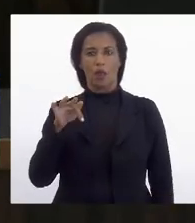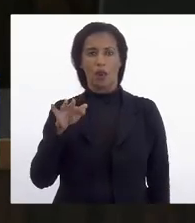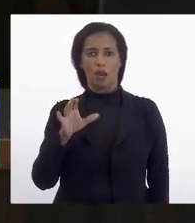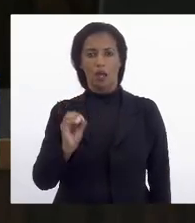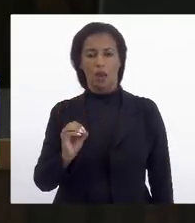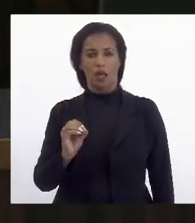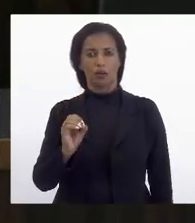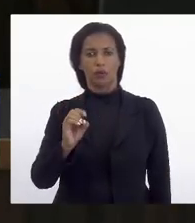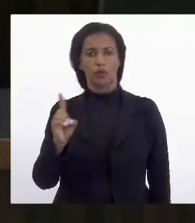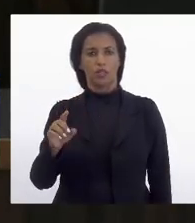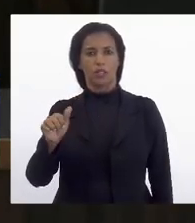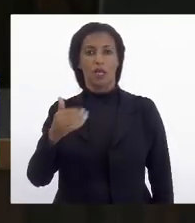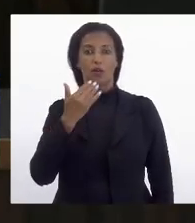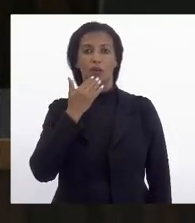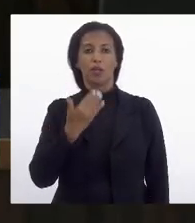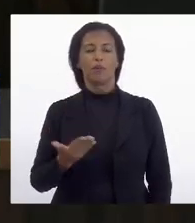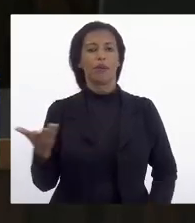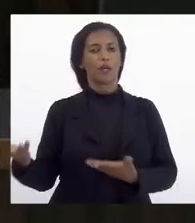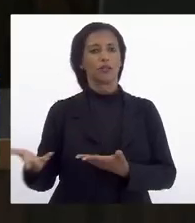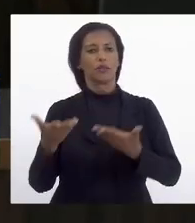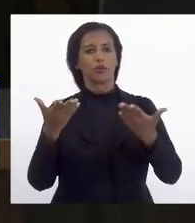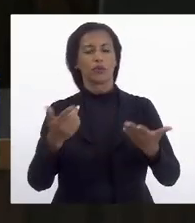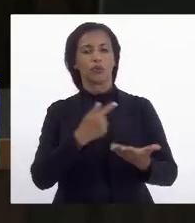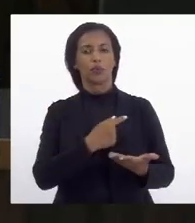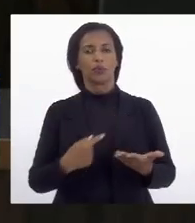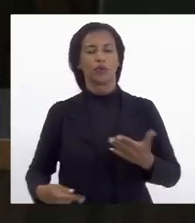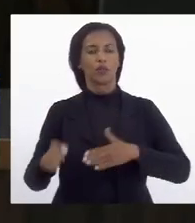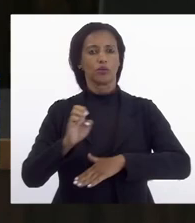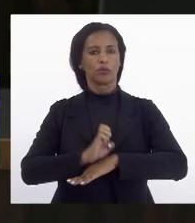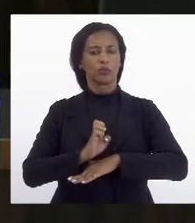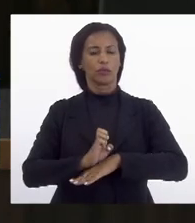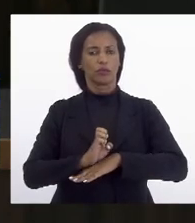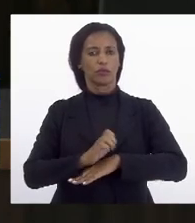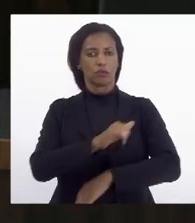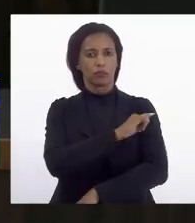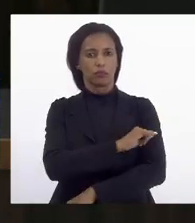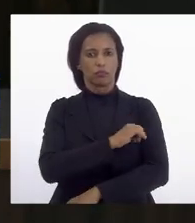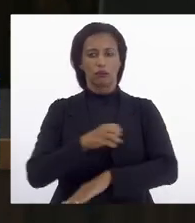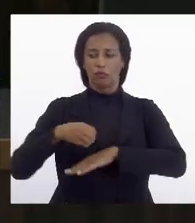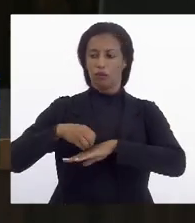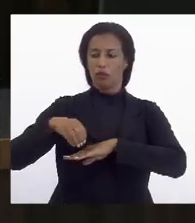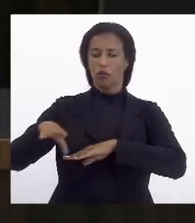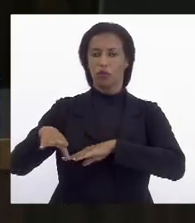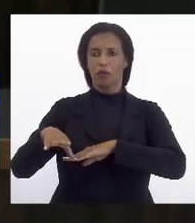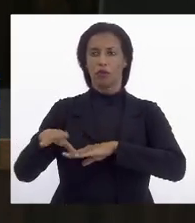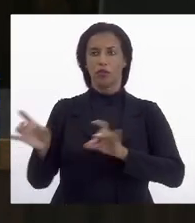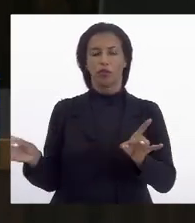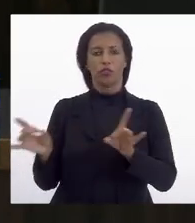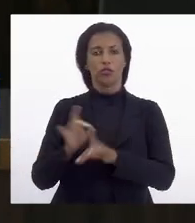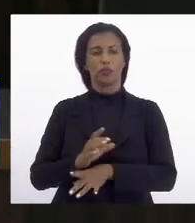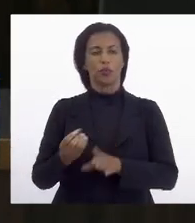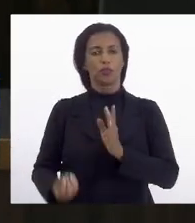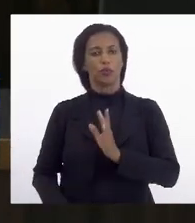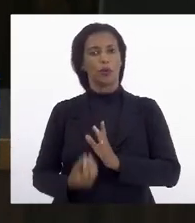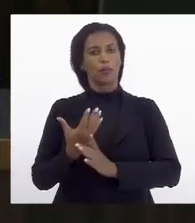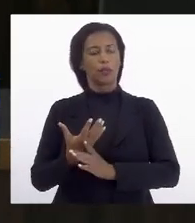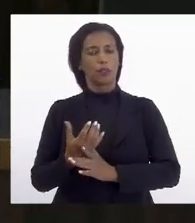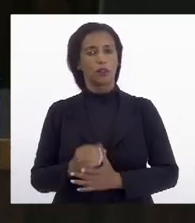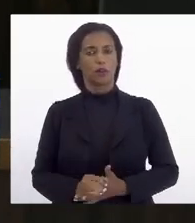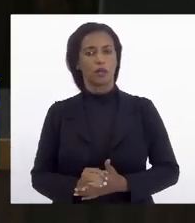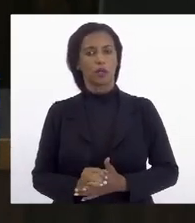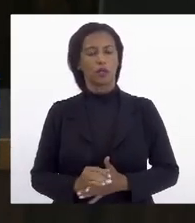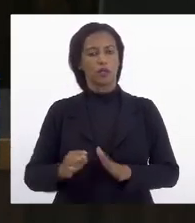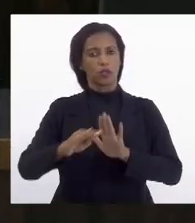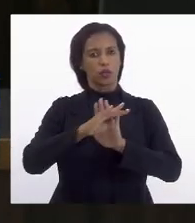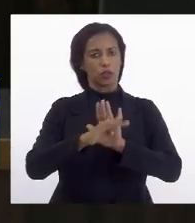que solicita ao excelentíssimo senhor governador do estado do Rio de Janeiro o envio de mensagem dispondo sobre a criação de